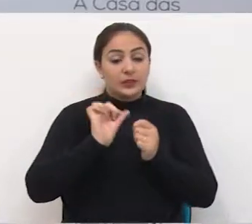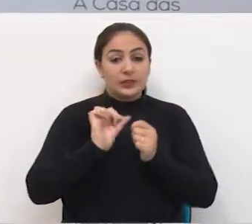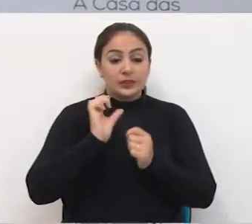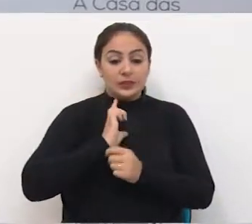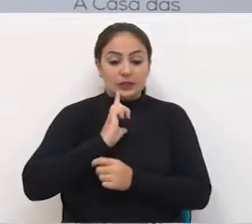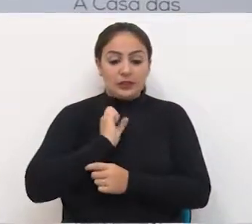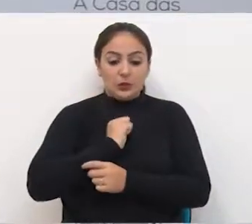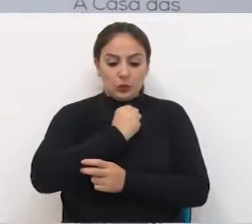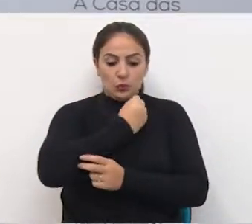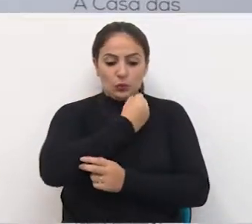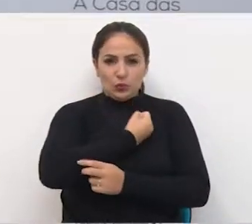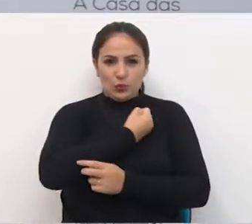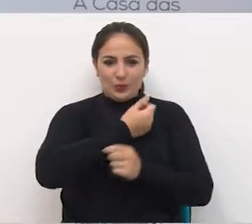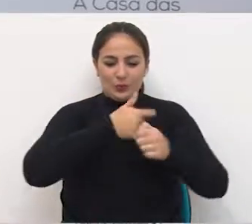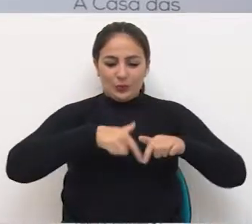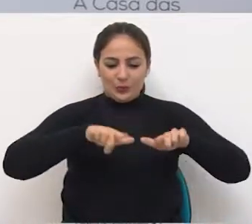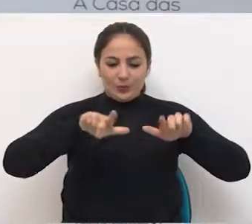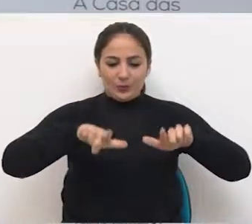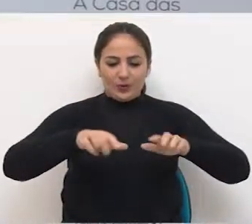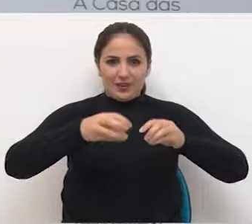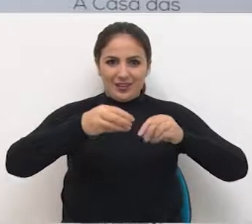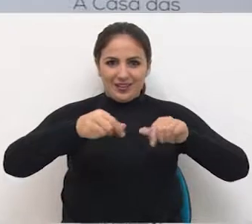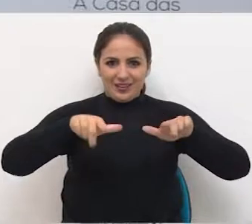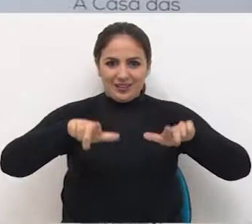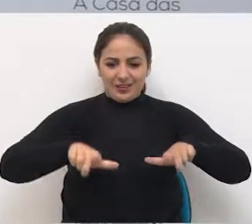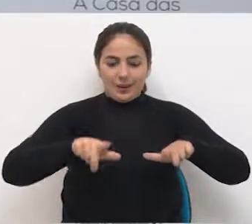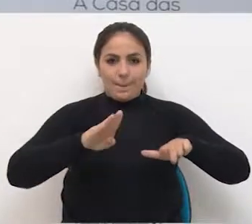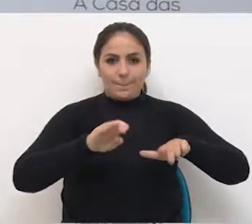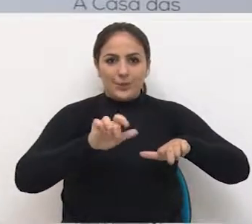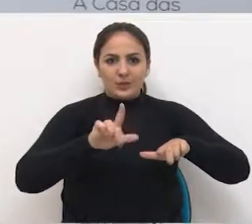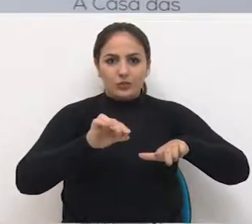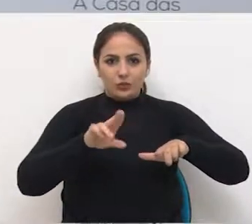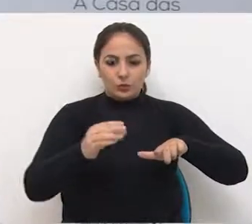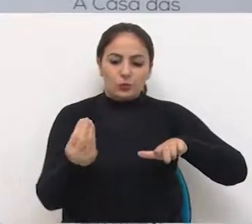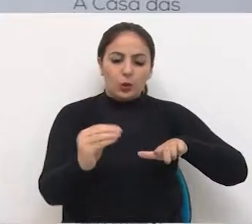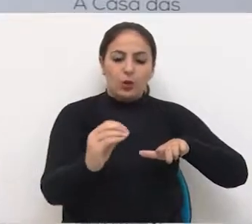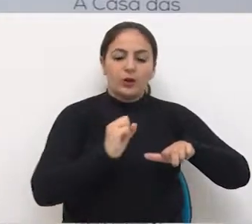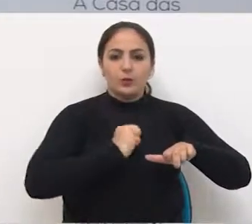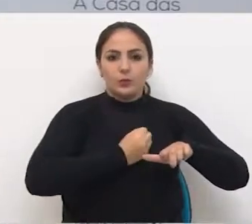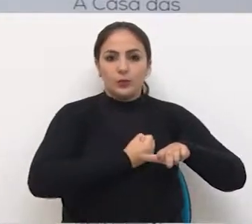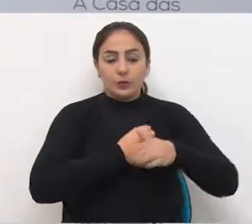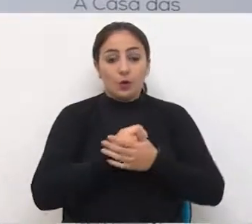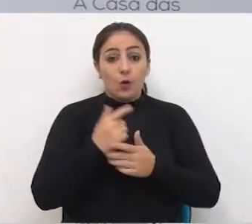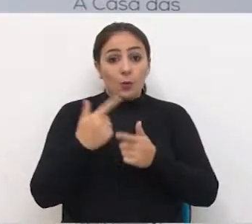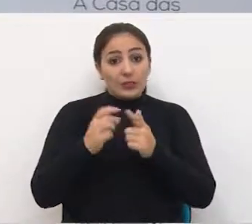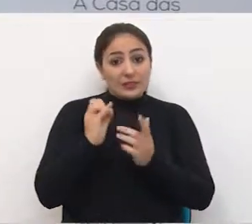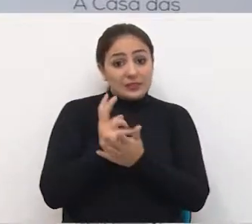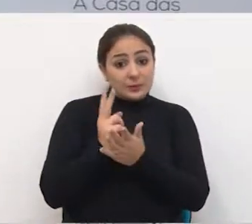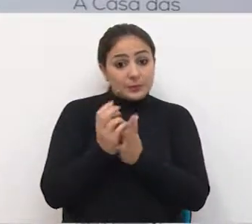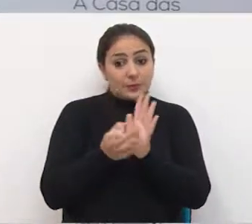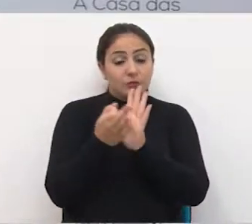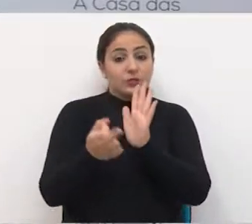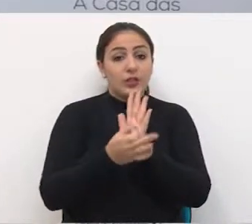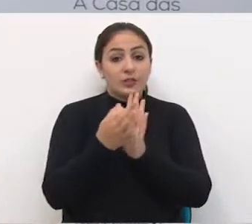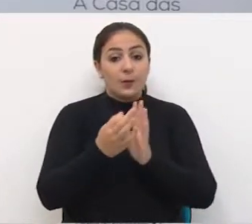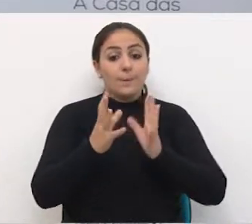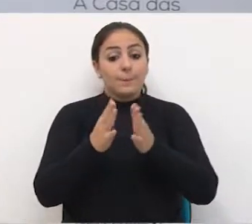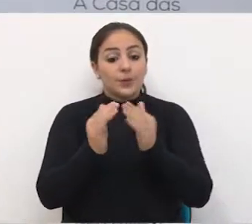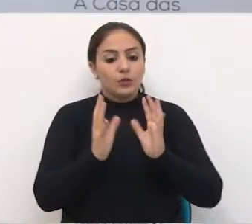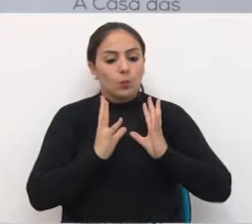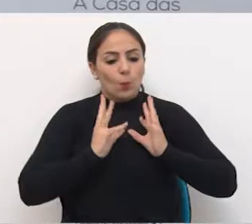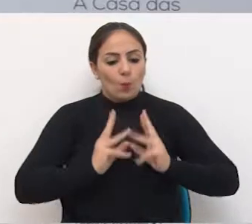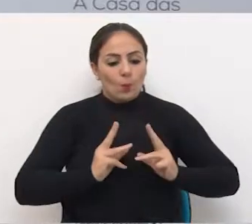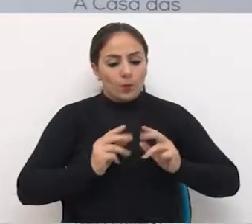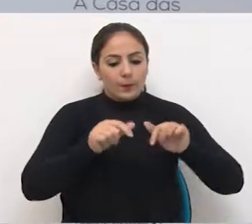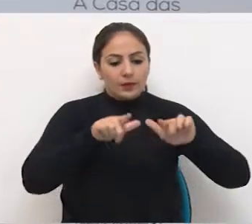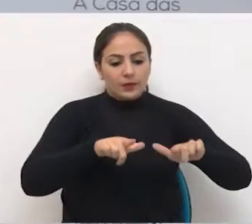colocação de números nos terrenos baldios. Porque sempre que a gente vai fazer uma indicação pedindo a limpeza de um terreno, a gente tem que dizer